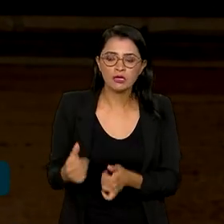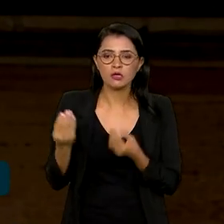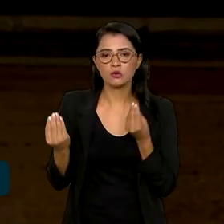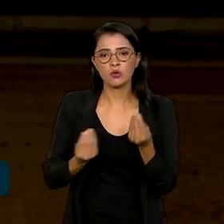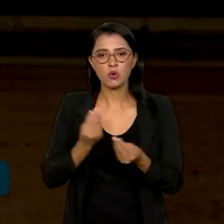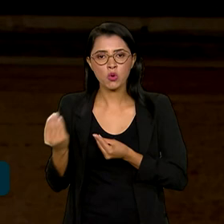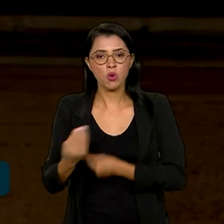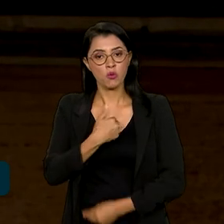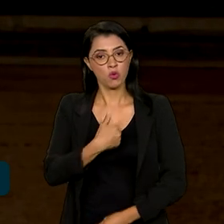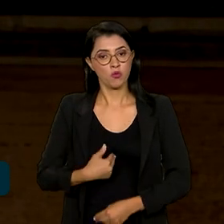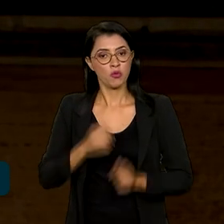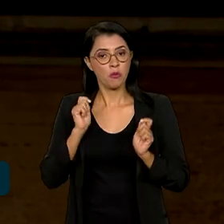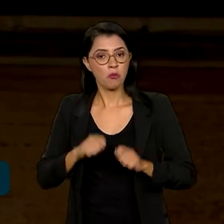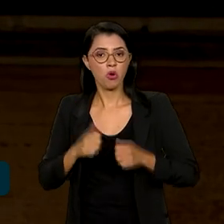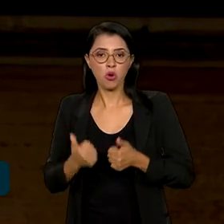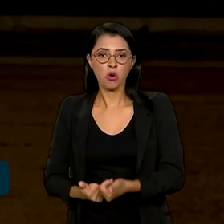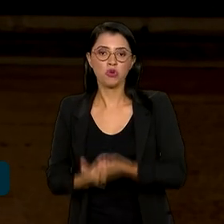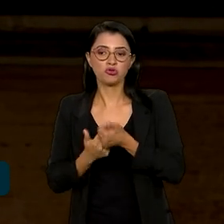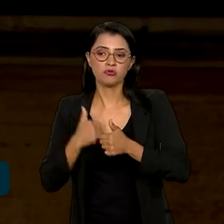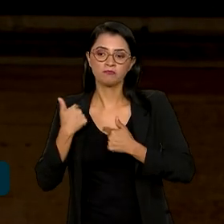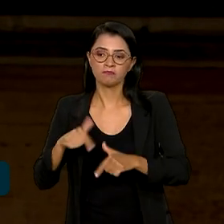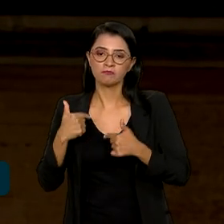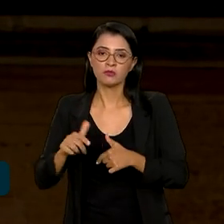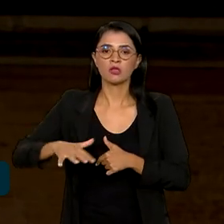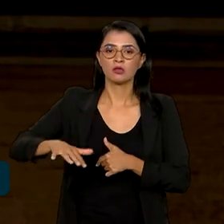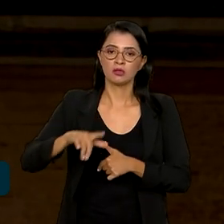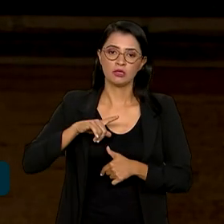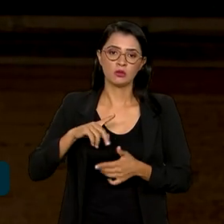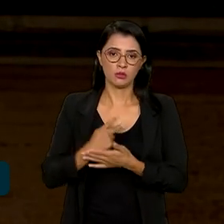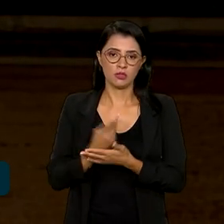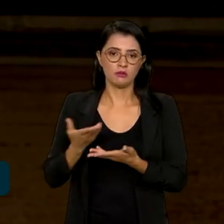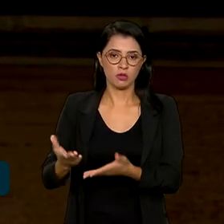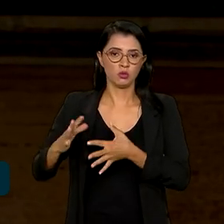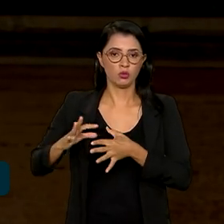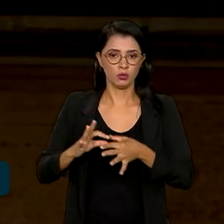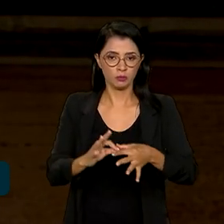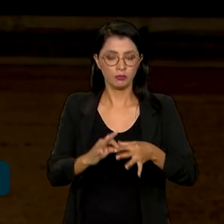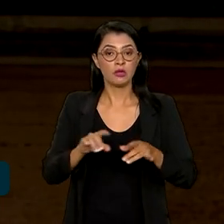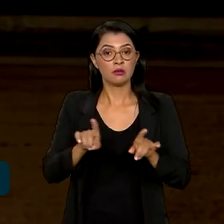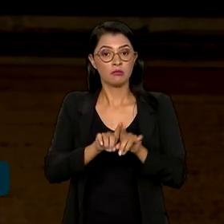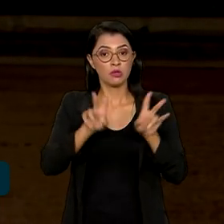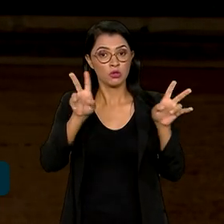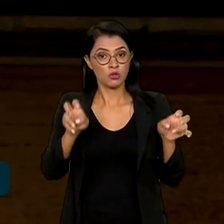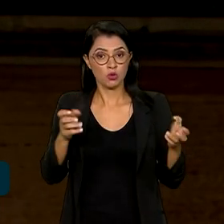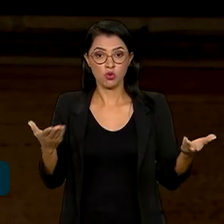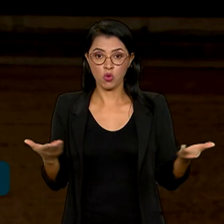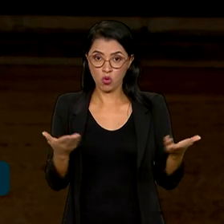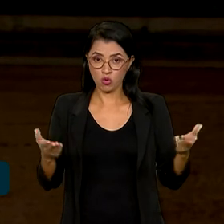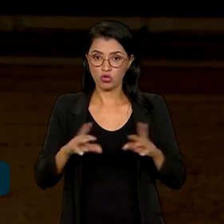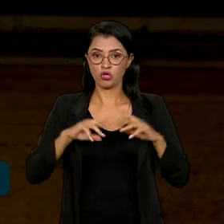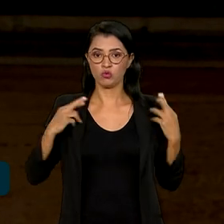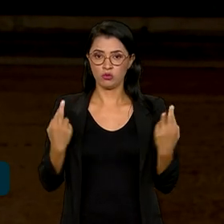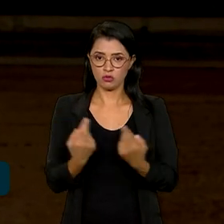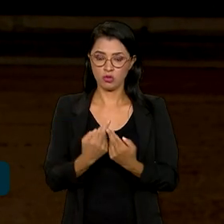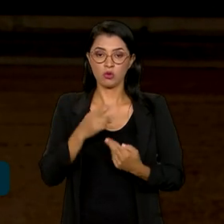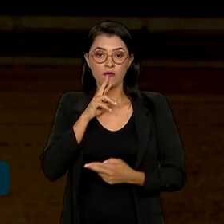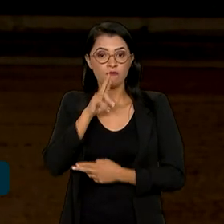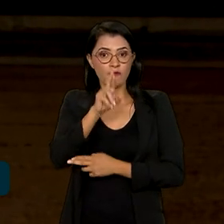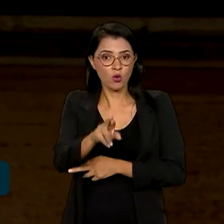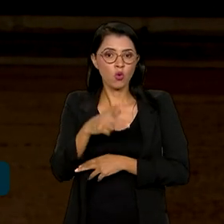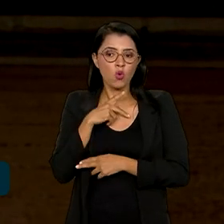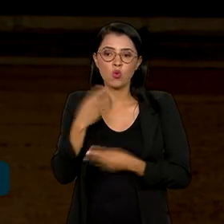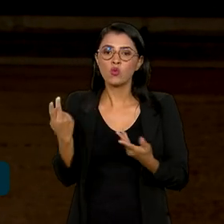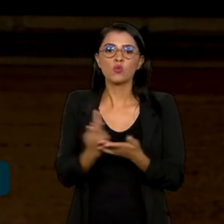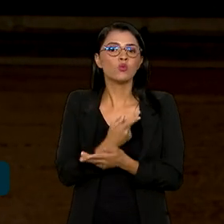como que o governo pode atuar neste cenário. E sobre a reunião de hoje, quem falou do resultado foi o